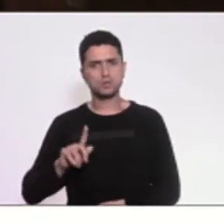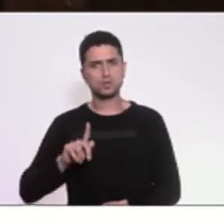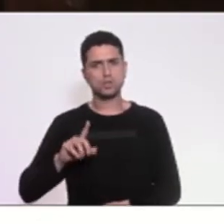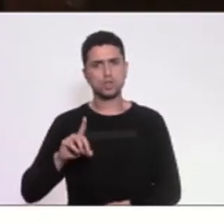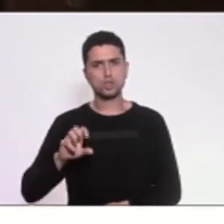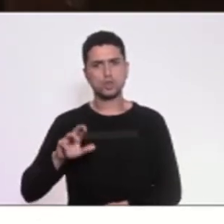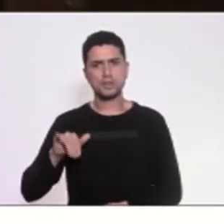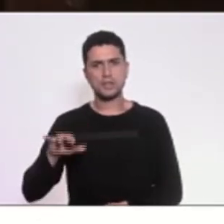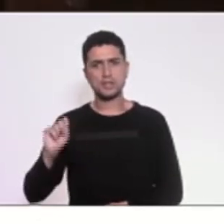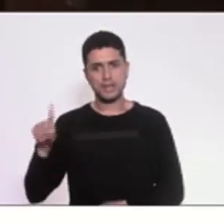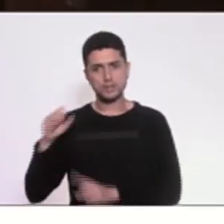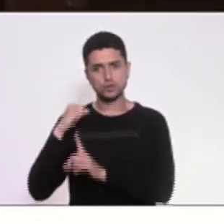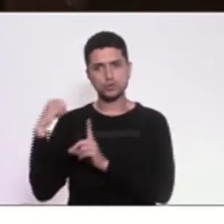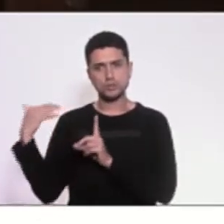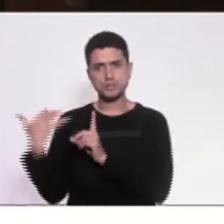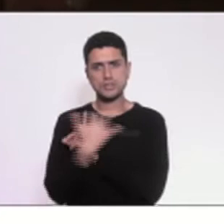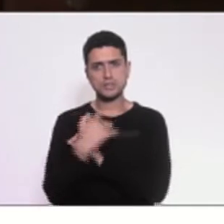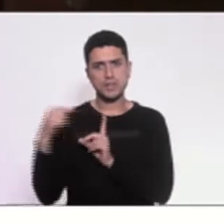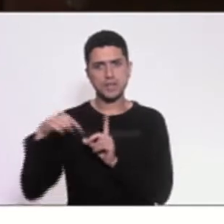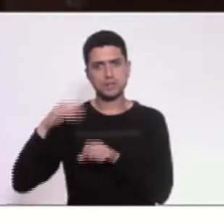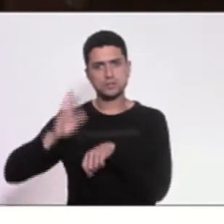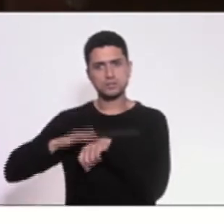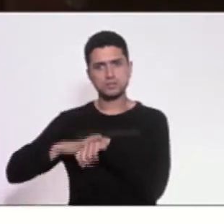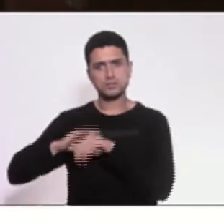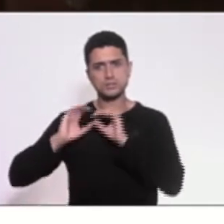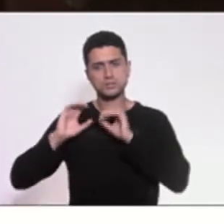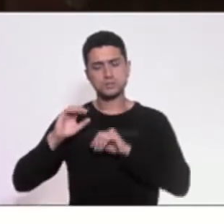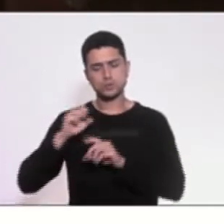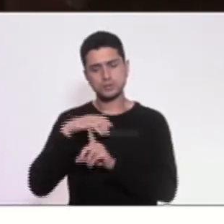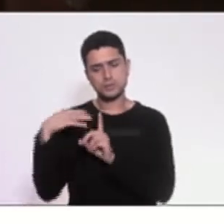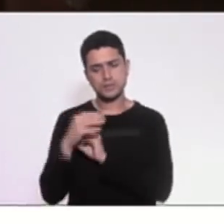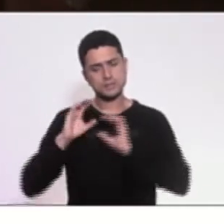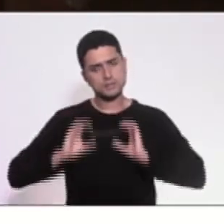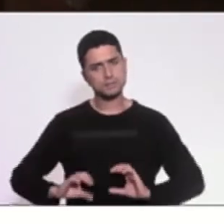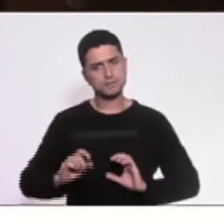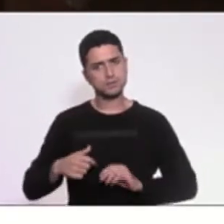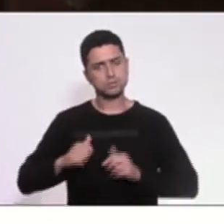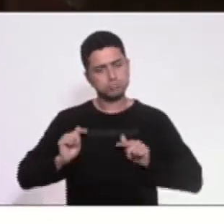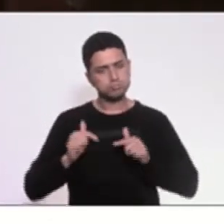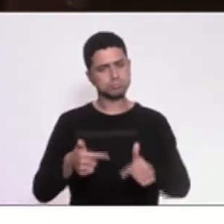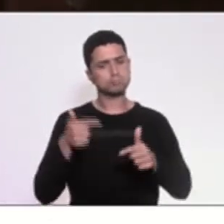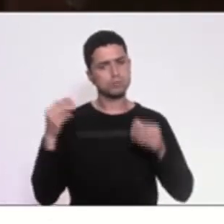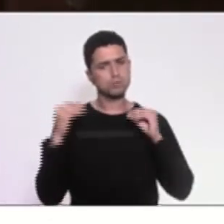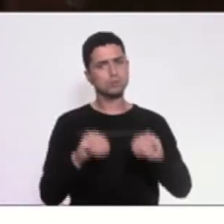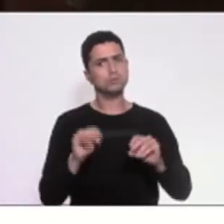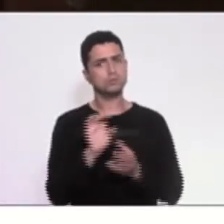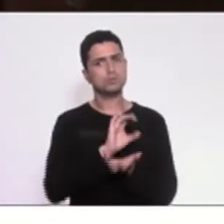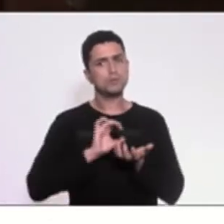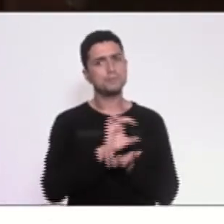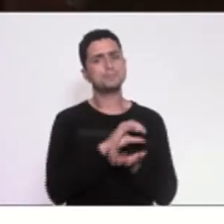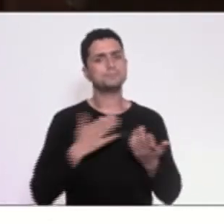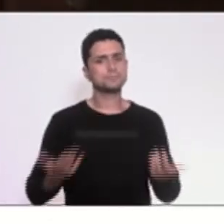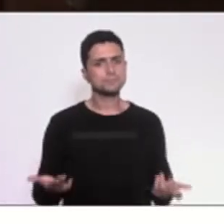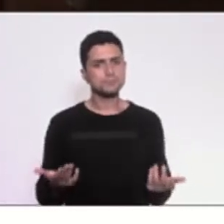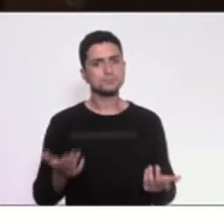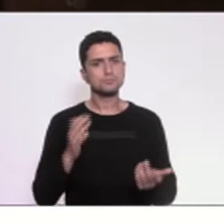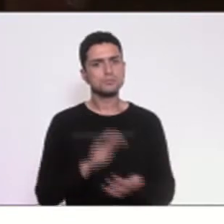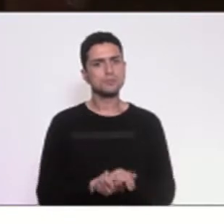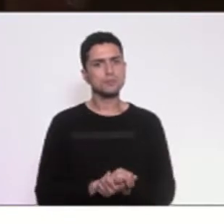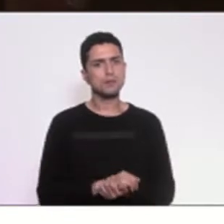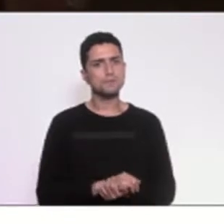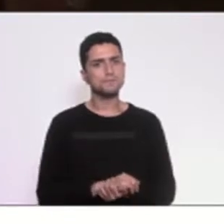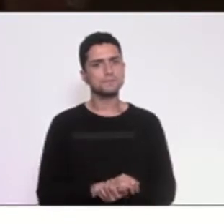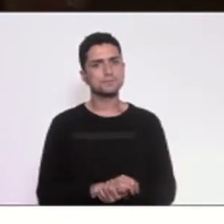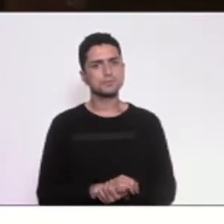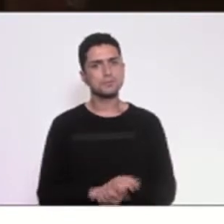foi um ato da sociedade civil, numa conferência convocada pelo governo do Estado, convocado oficialmente, um ato